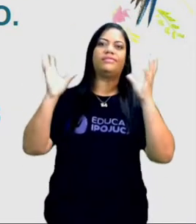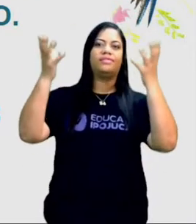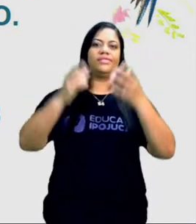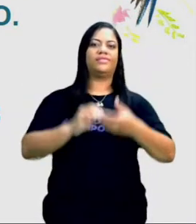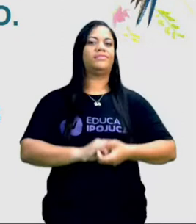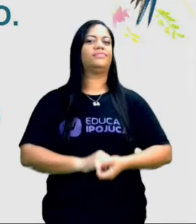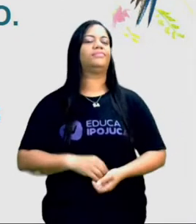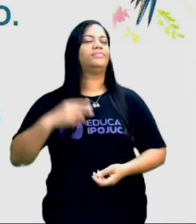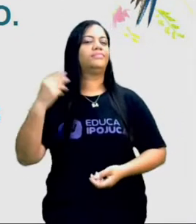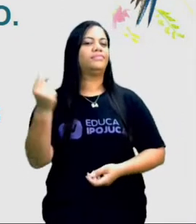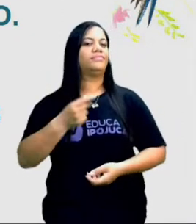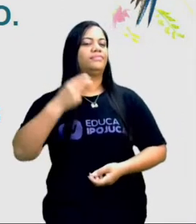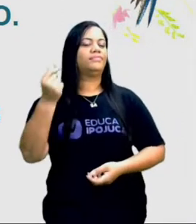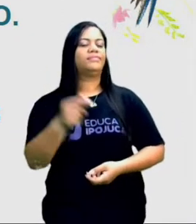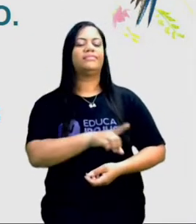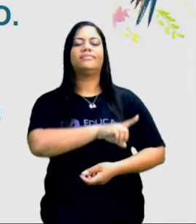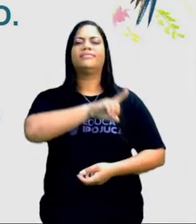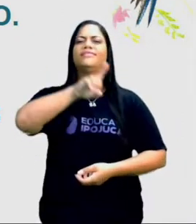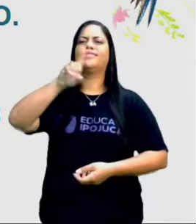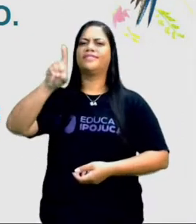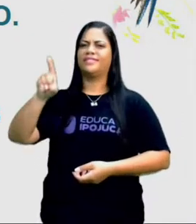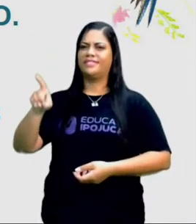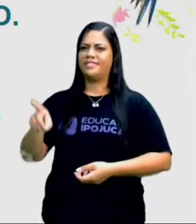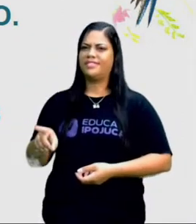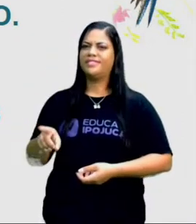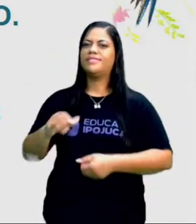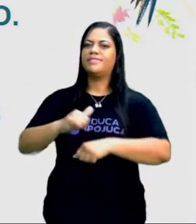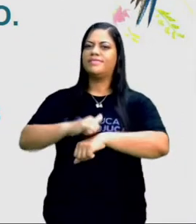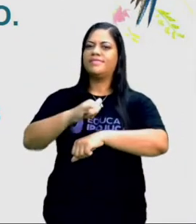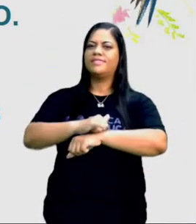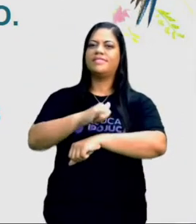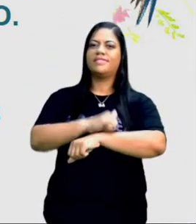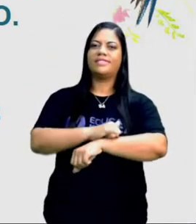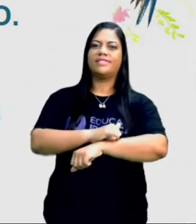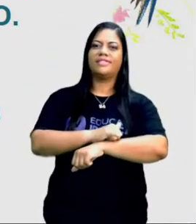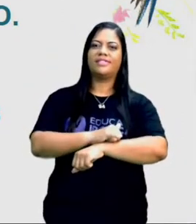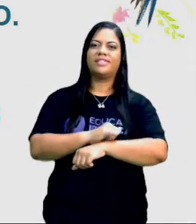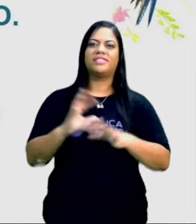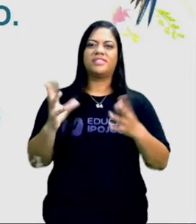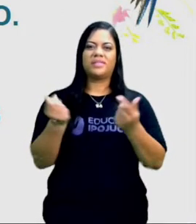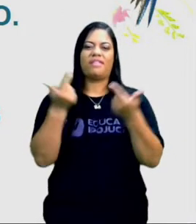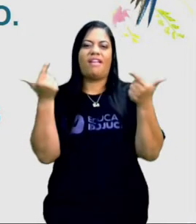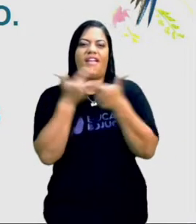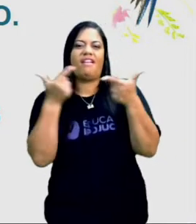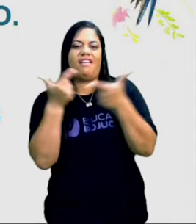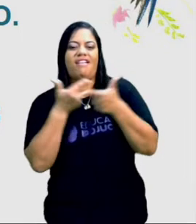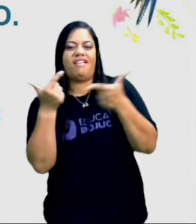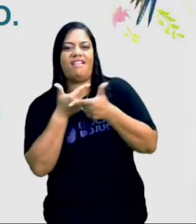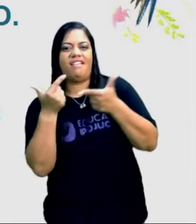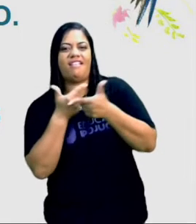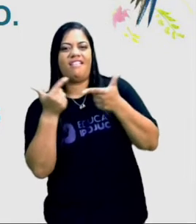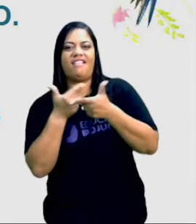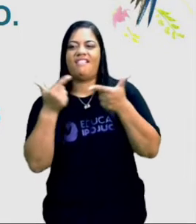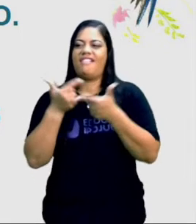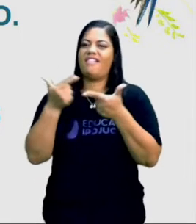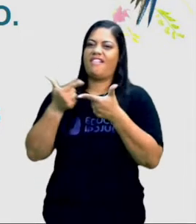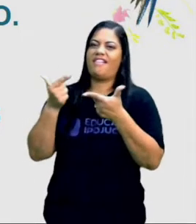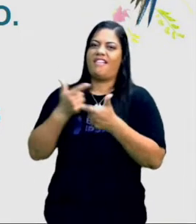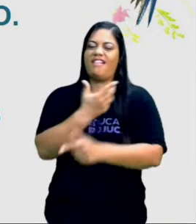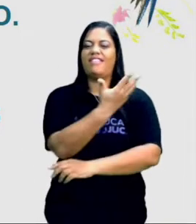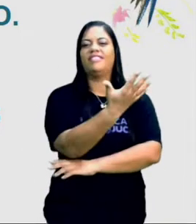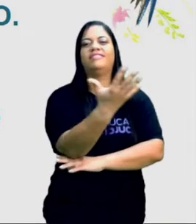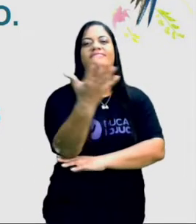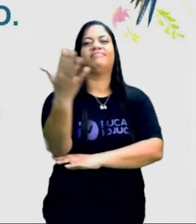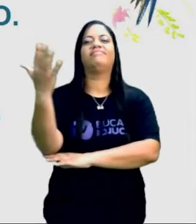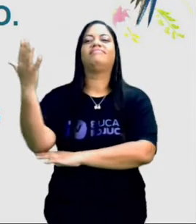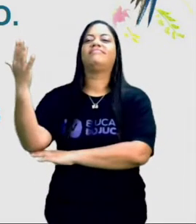Durante muitos dias, o pobre sapinho virou motivo de gozação de toda a floresta.